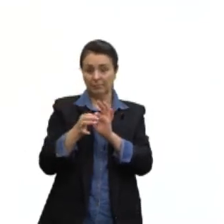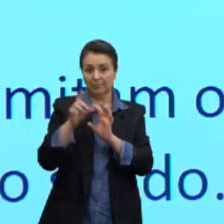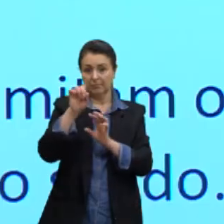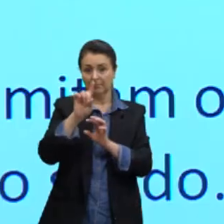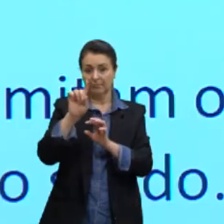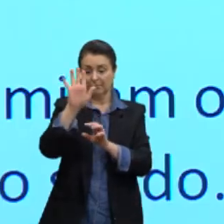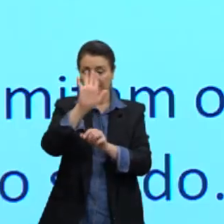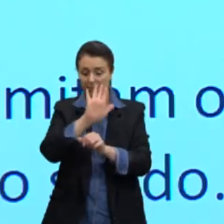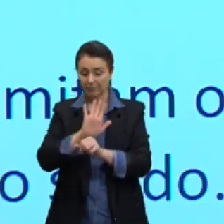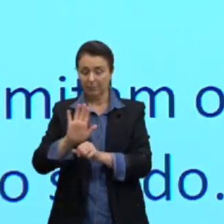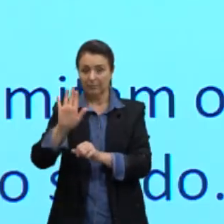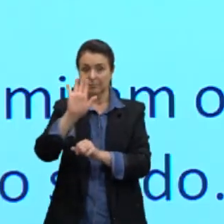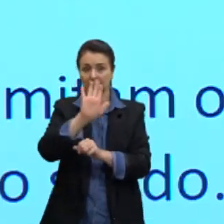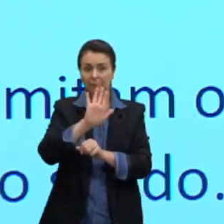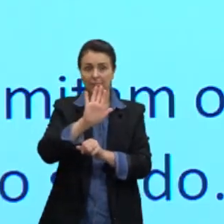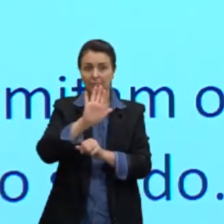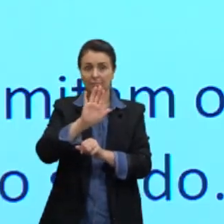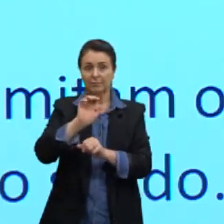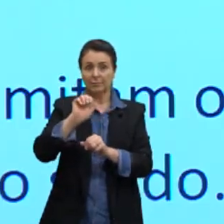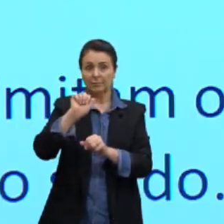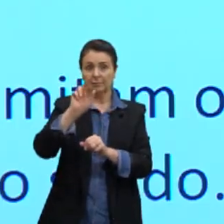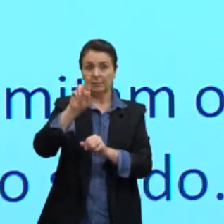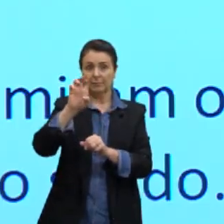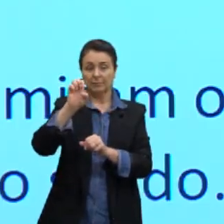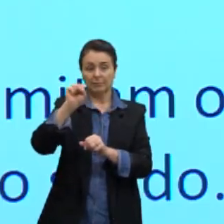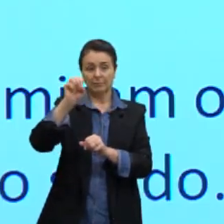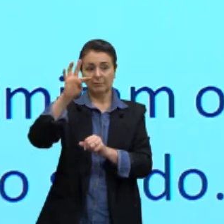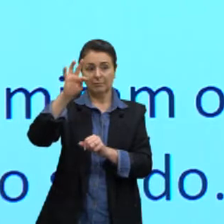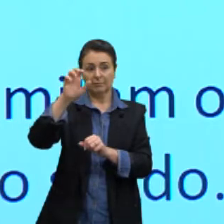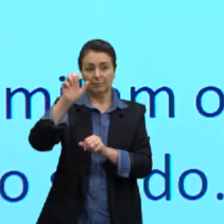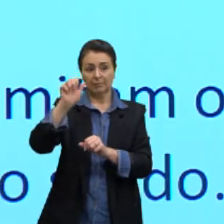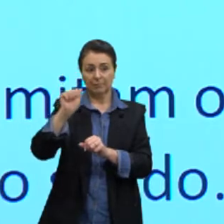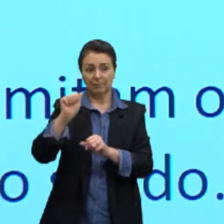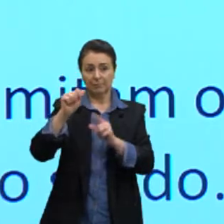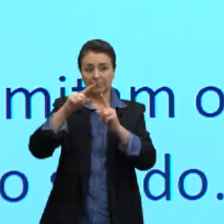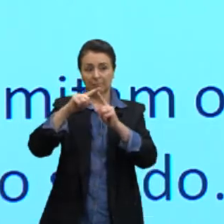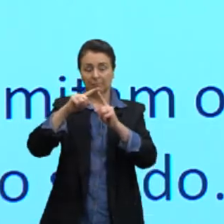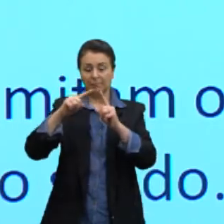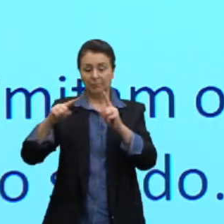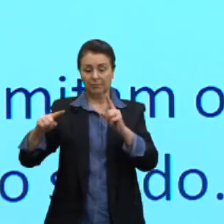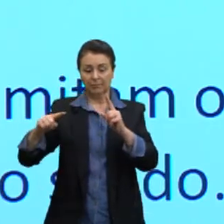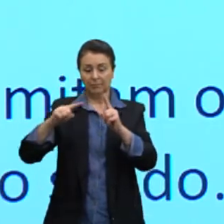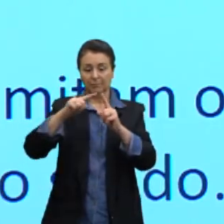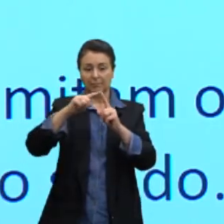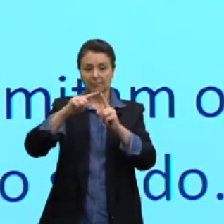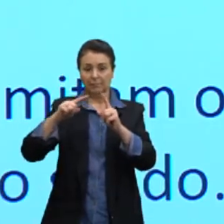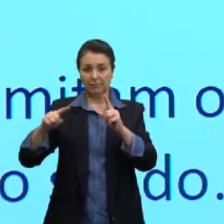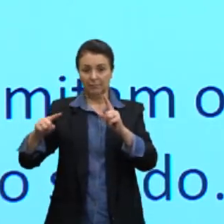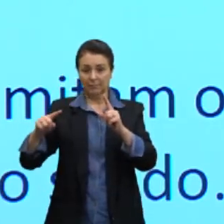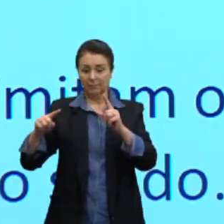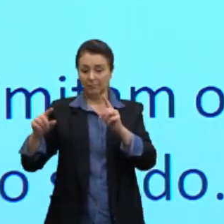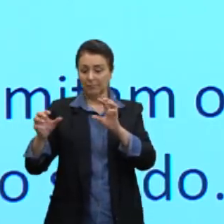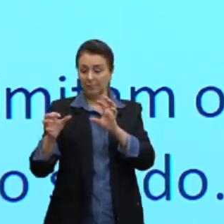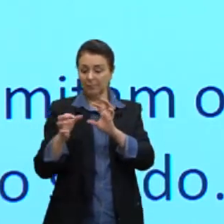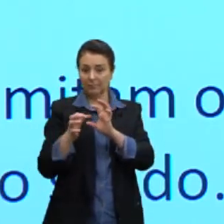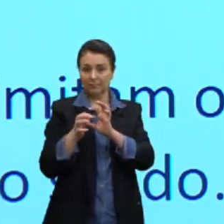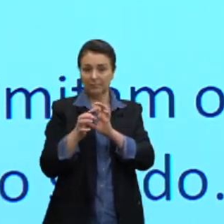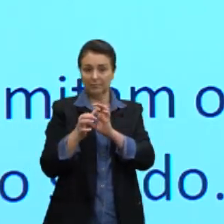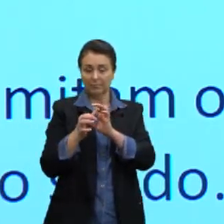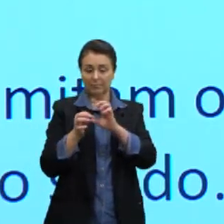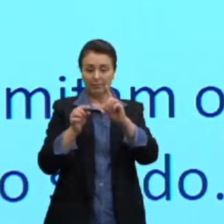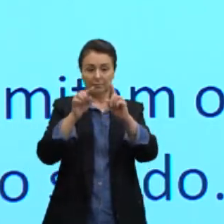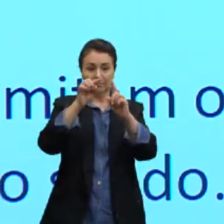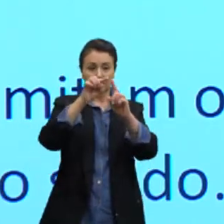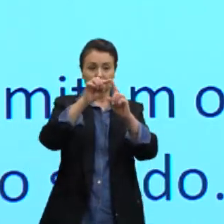E essas arestas, então, que é esta linha imaginária, né? Que está unindo uma face à outra, né? E